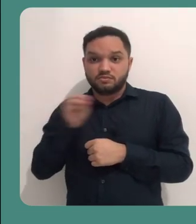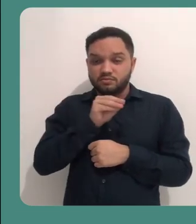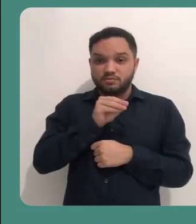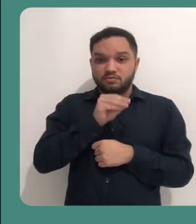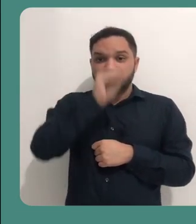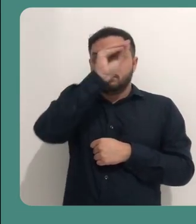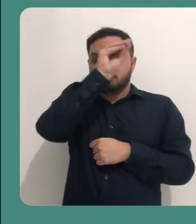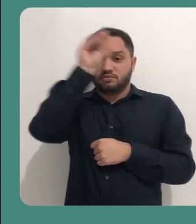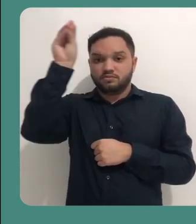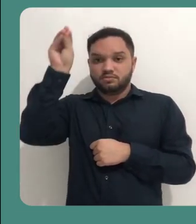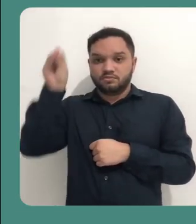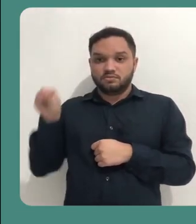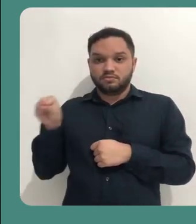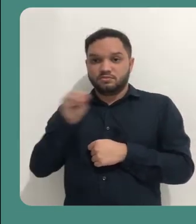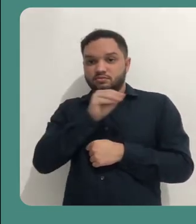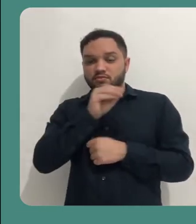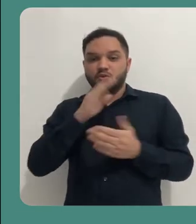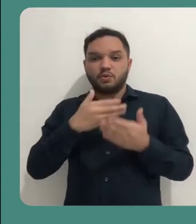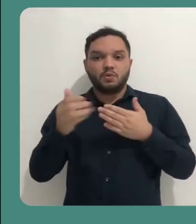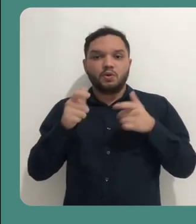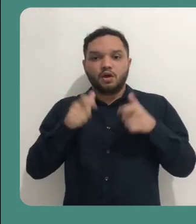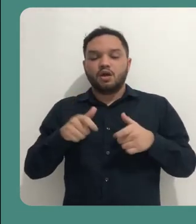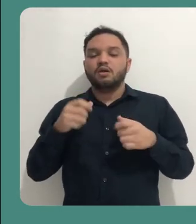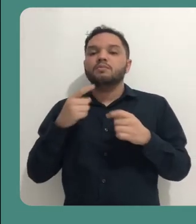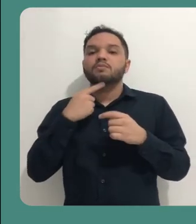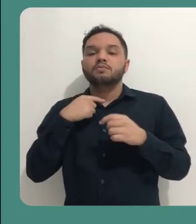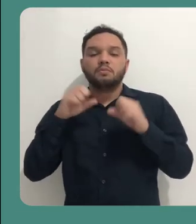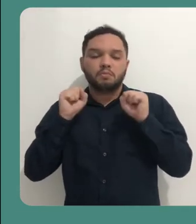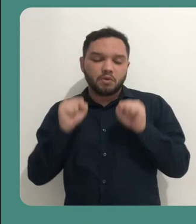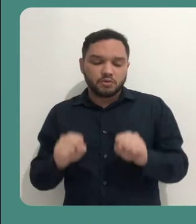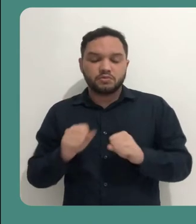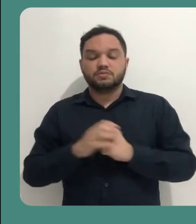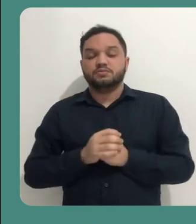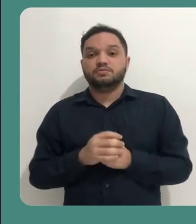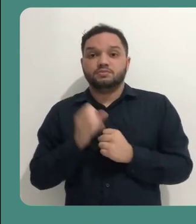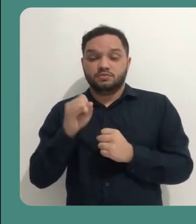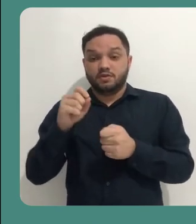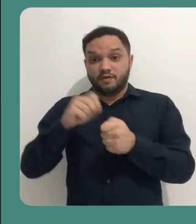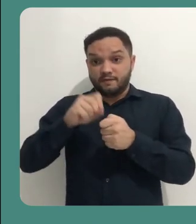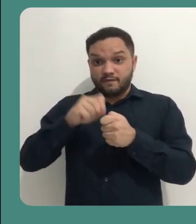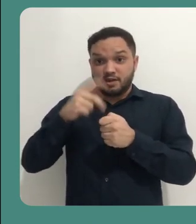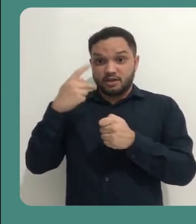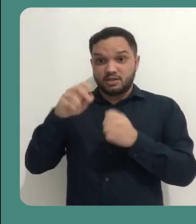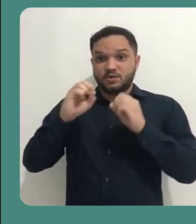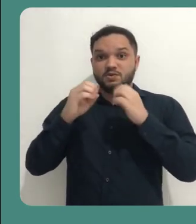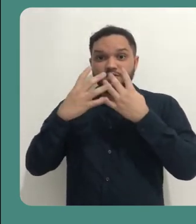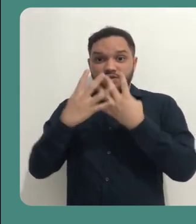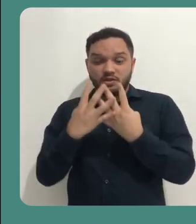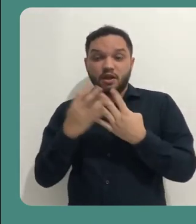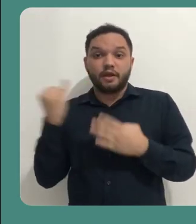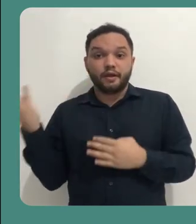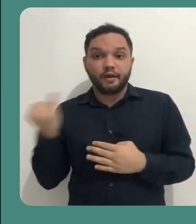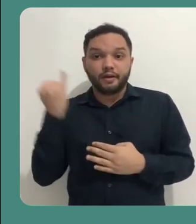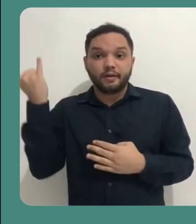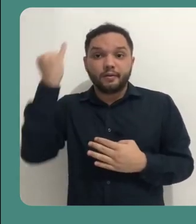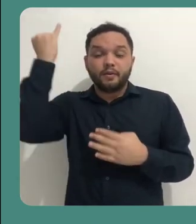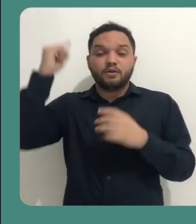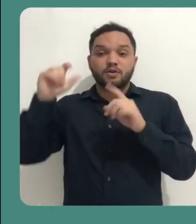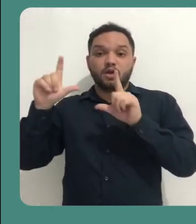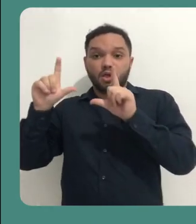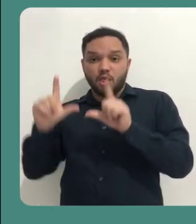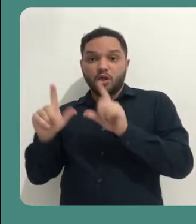sobre qualquer área da minha apresentação. Então quando você for elaborar os seus slides é importante deixar um espaço